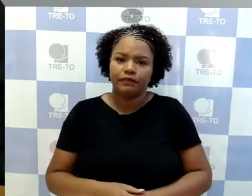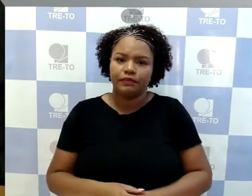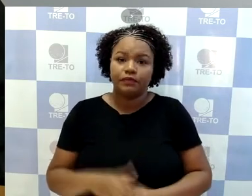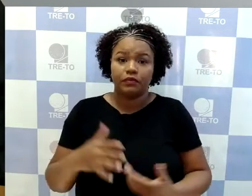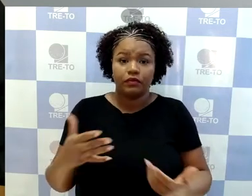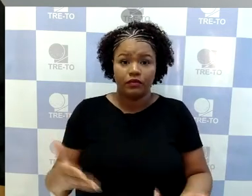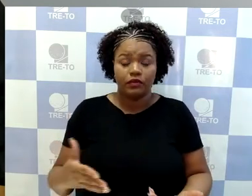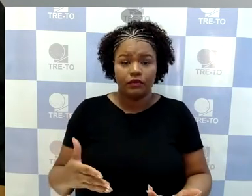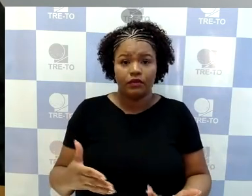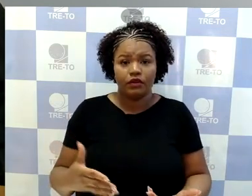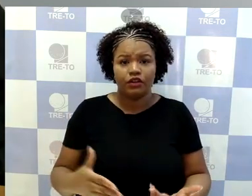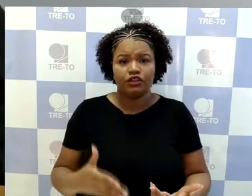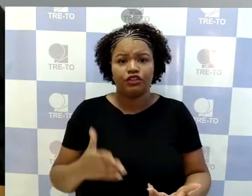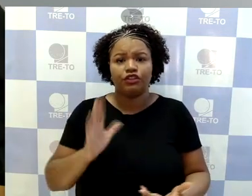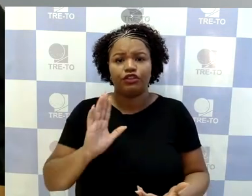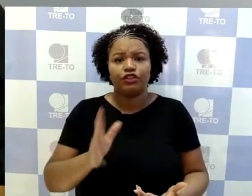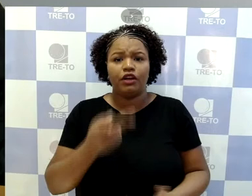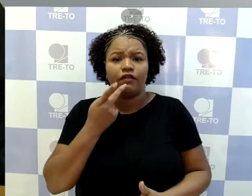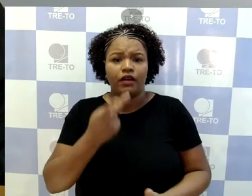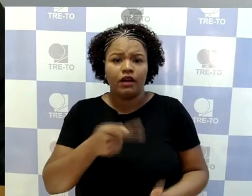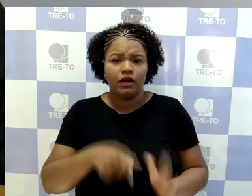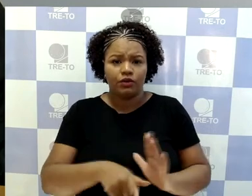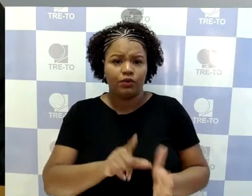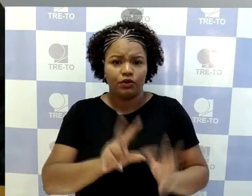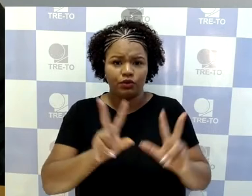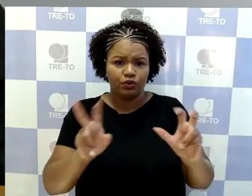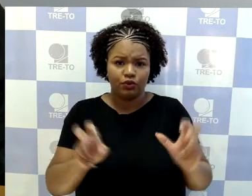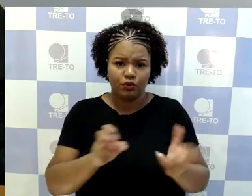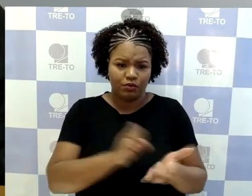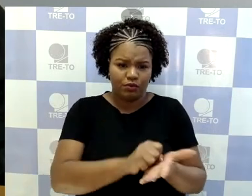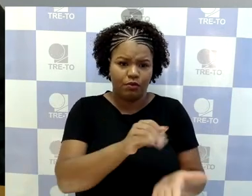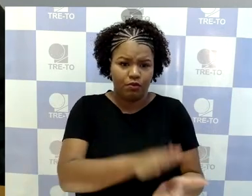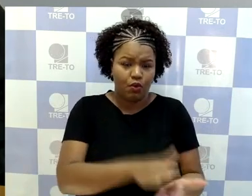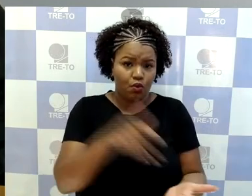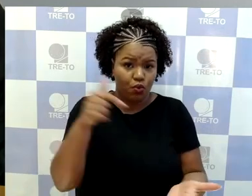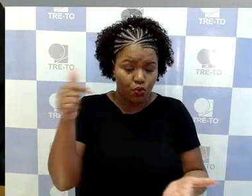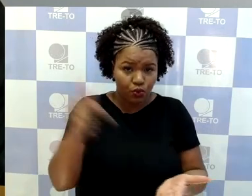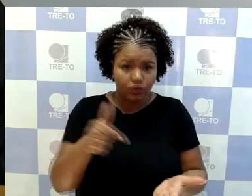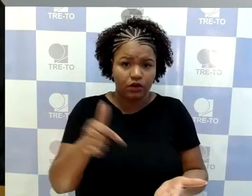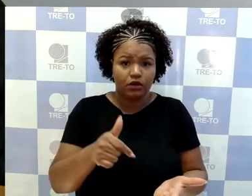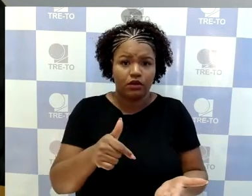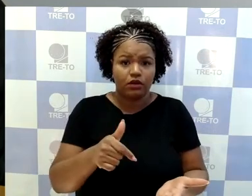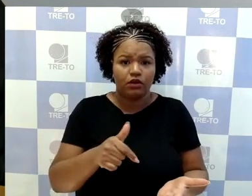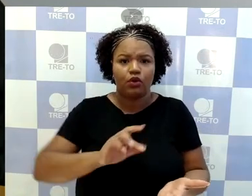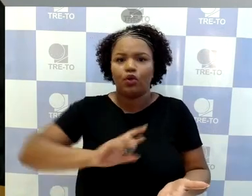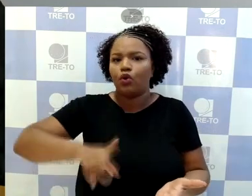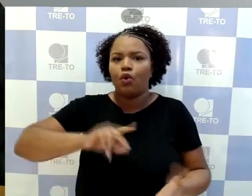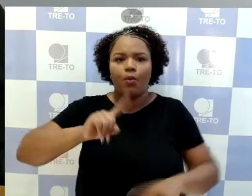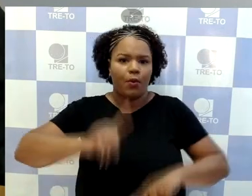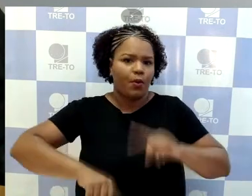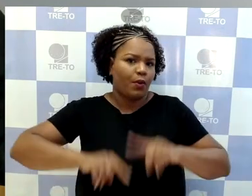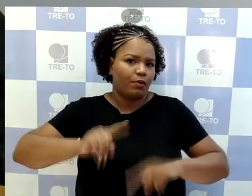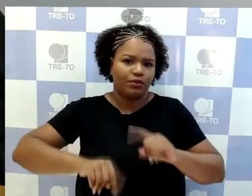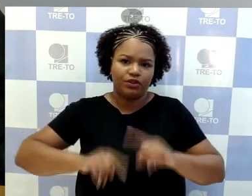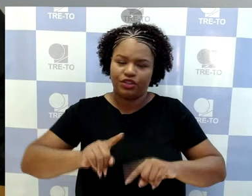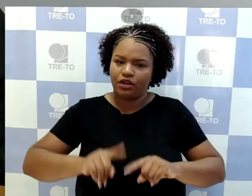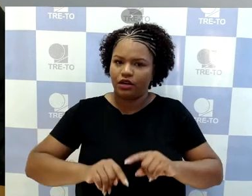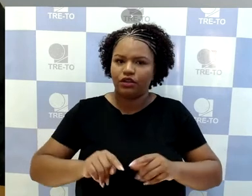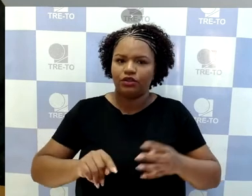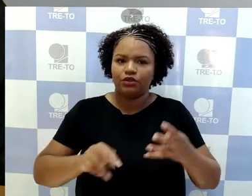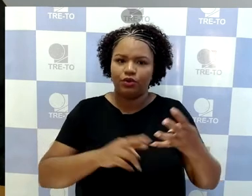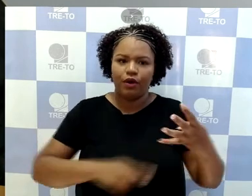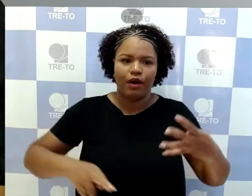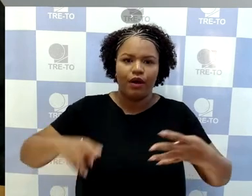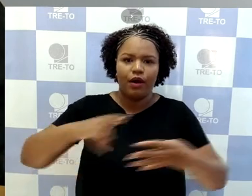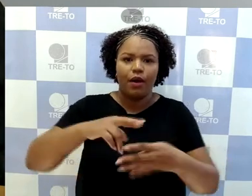relação à aplicação da multa, ela não foi objeto das razões recusais, por ter sido aplicada